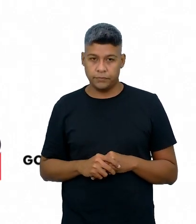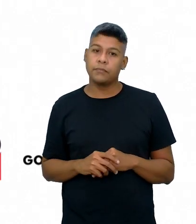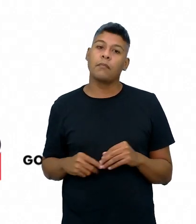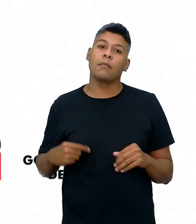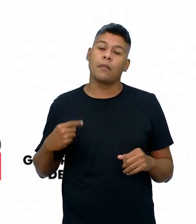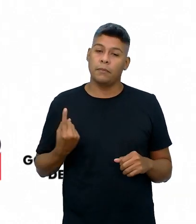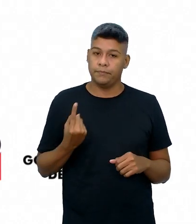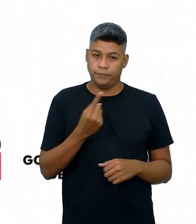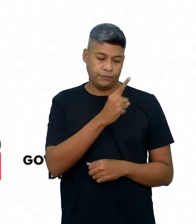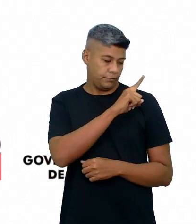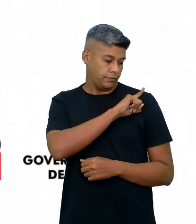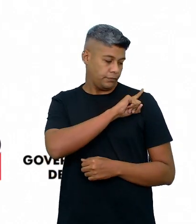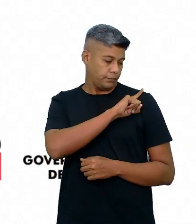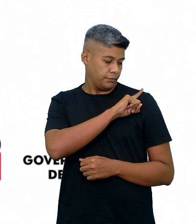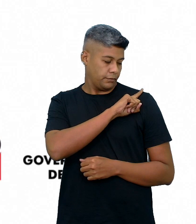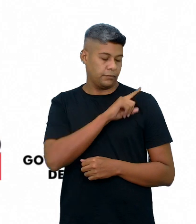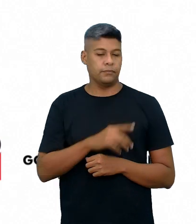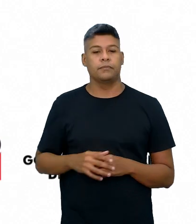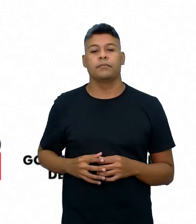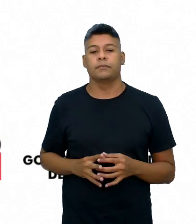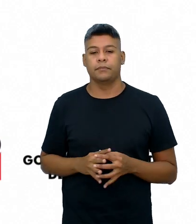a primeira série do Ensino Médio.